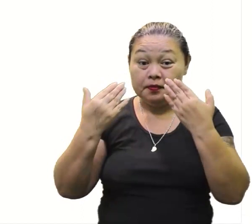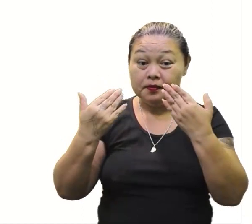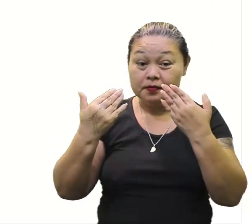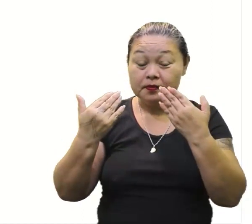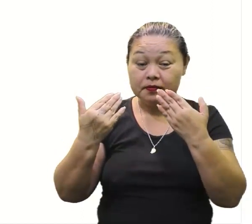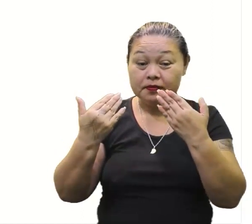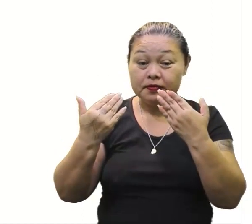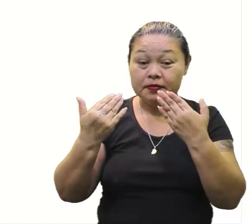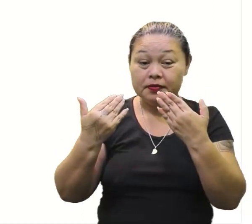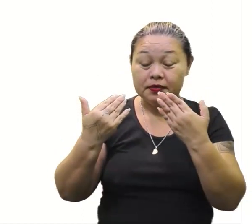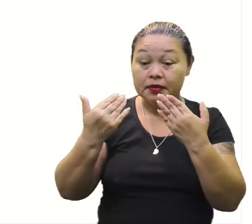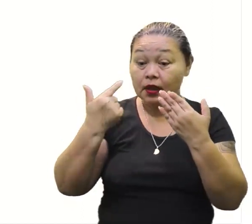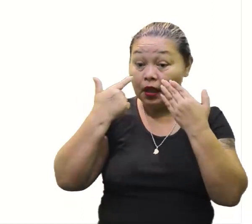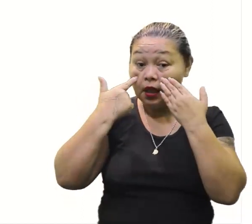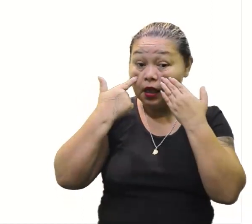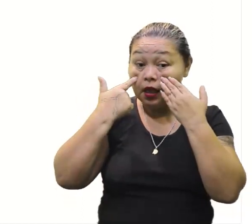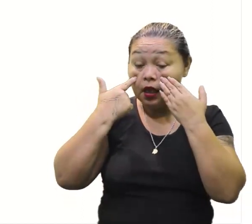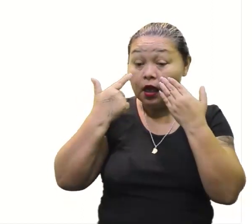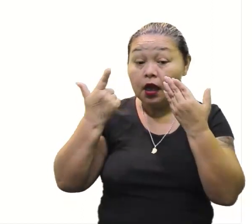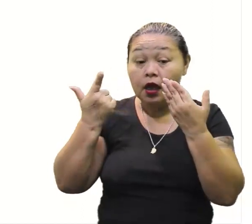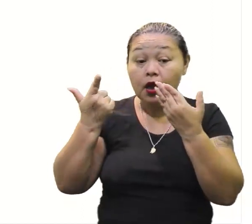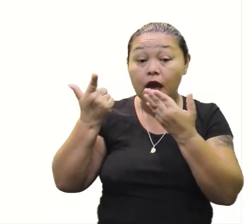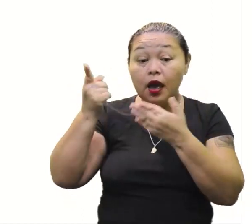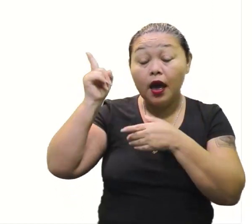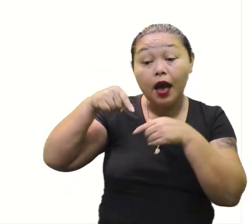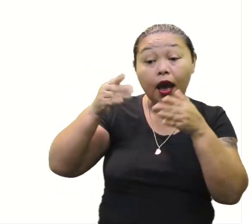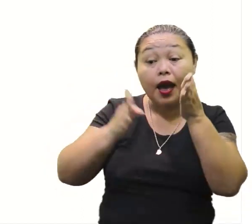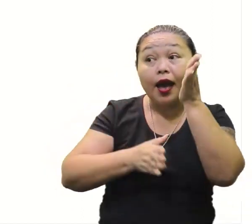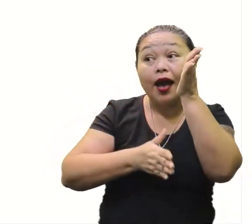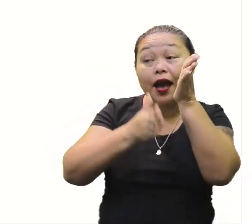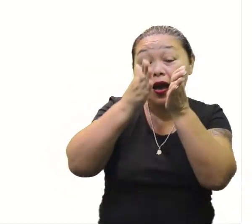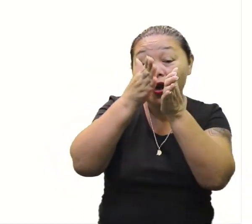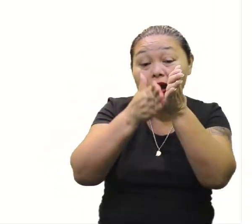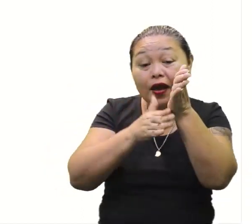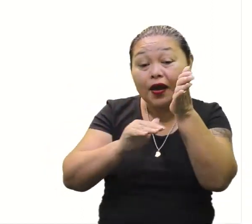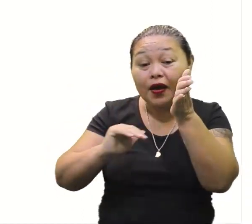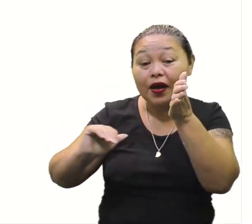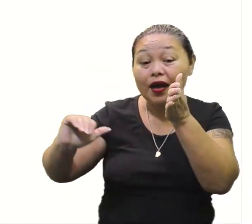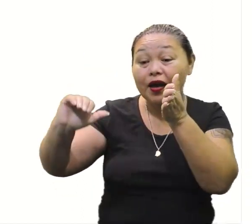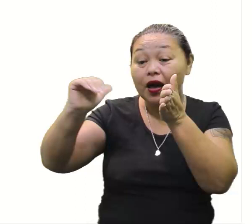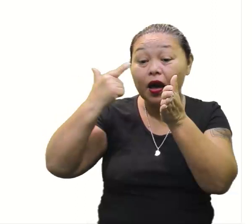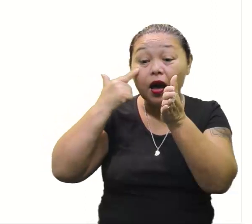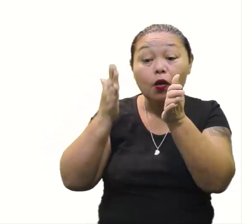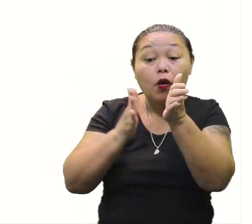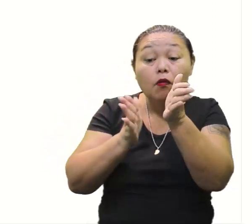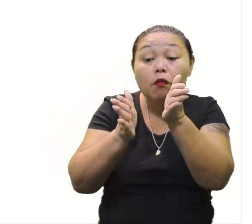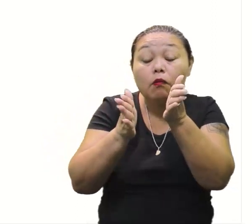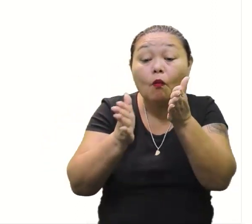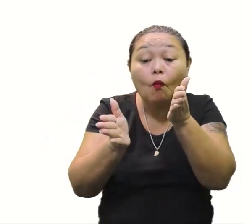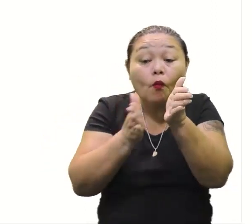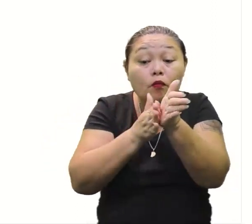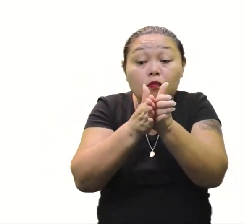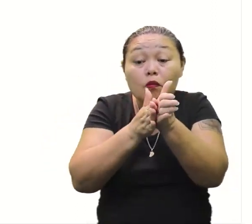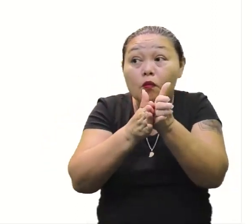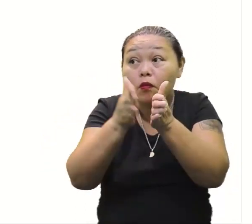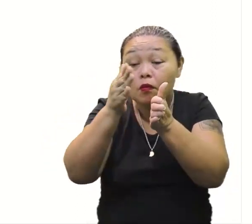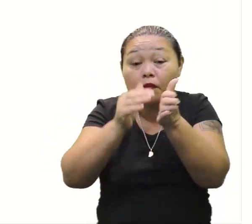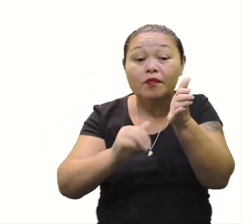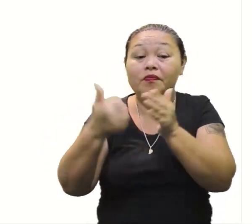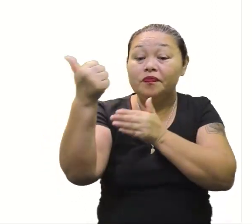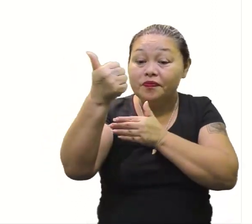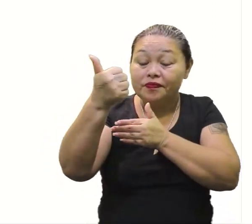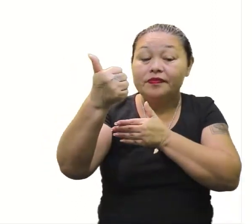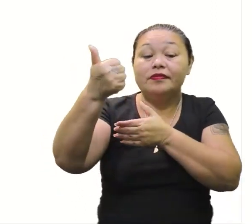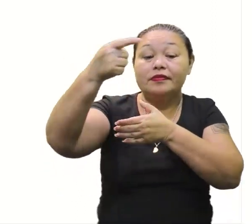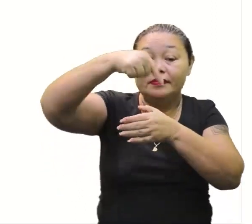muita atenção. Aqui está fechado. Não passa água para o tanque três. Então, o tanque um